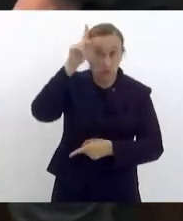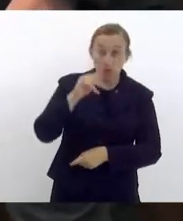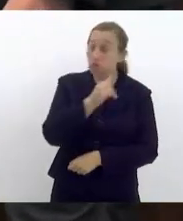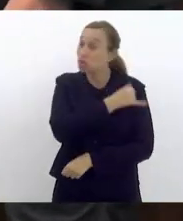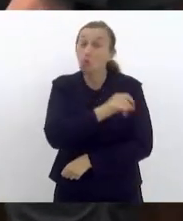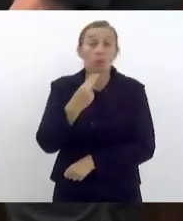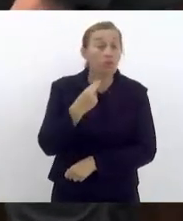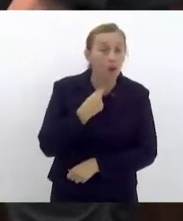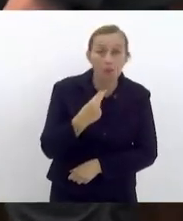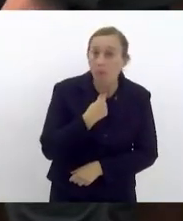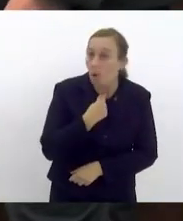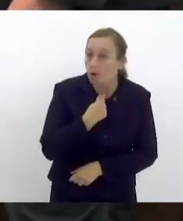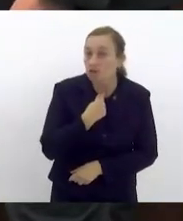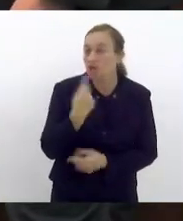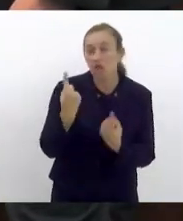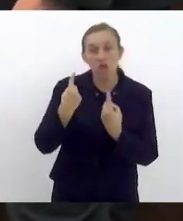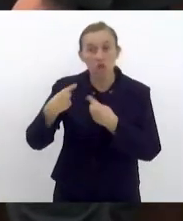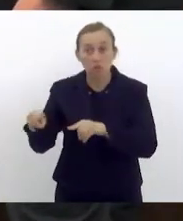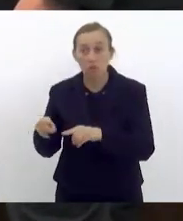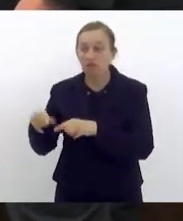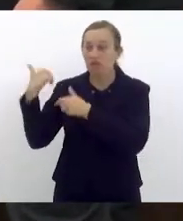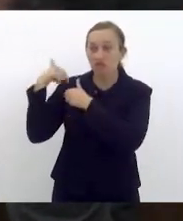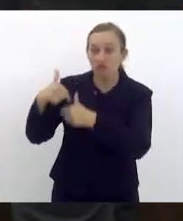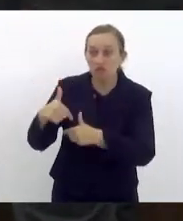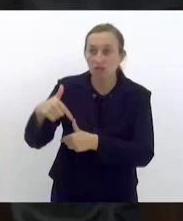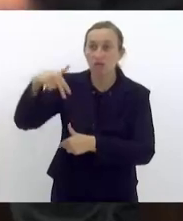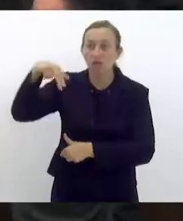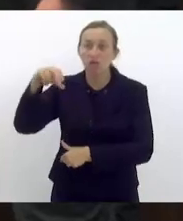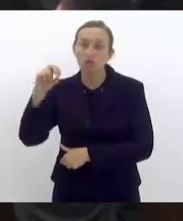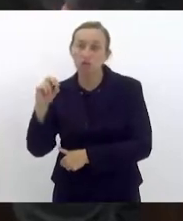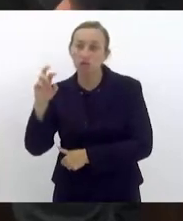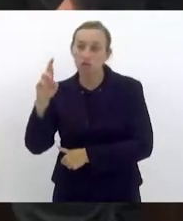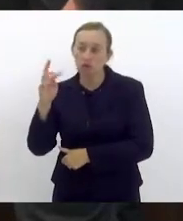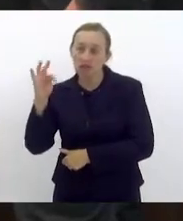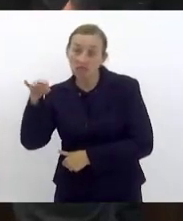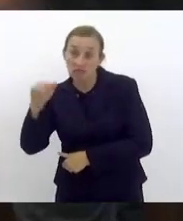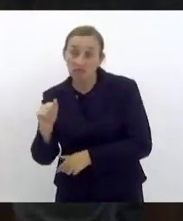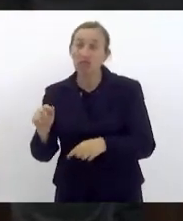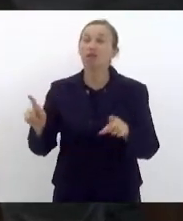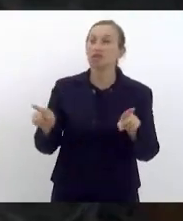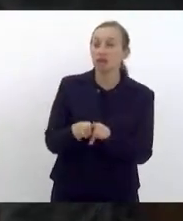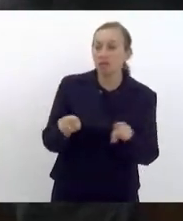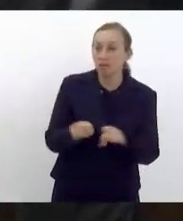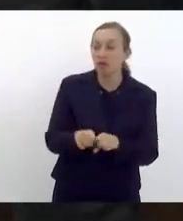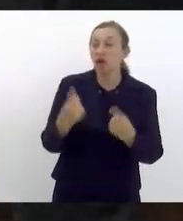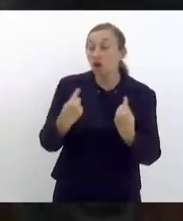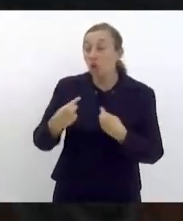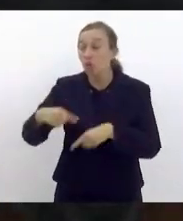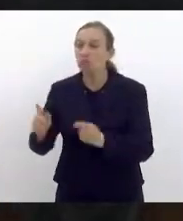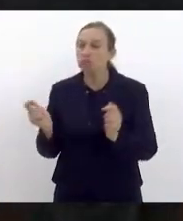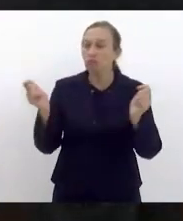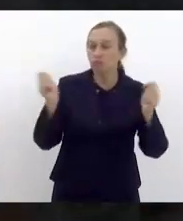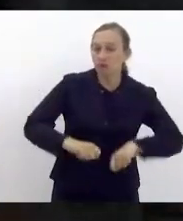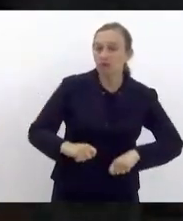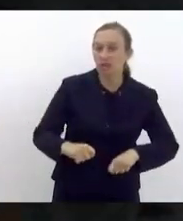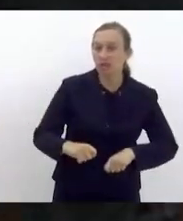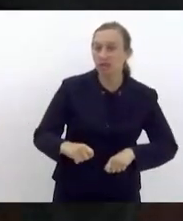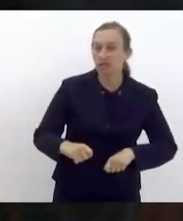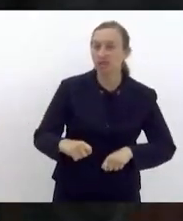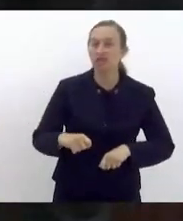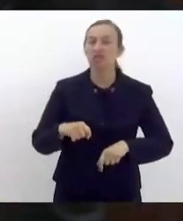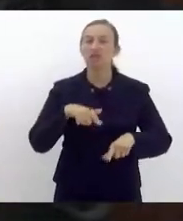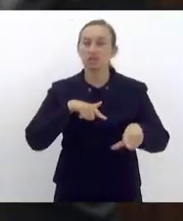pode ir contra as tradições nordestinas e, mais que isso, contra a possibilidade de sustento